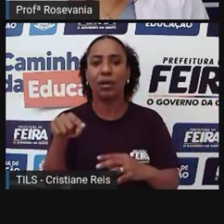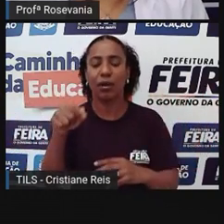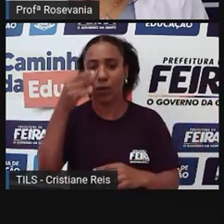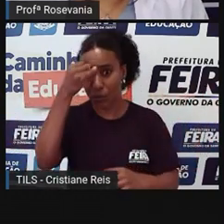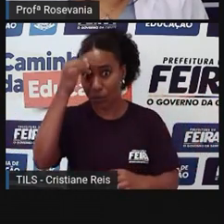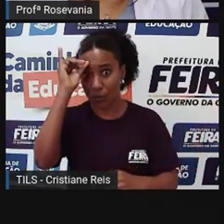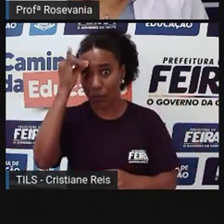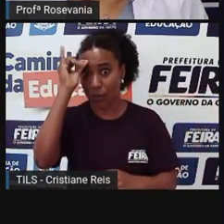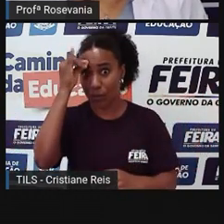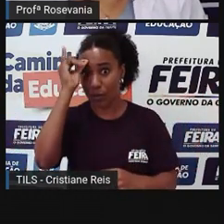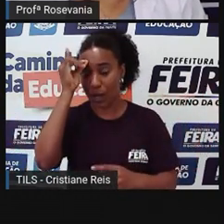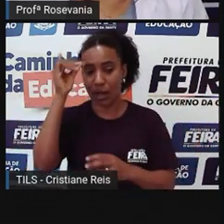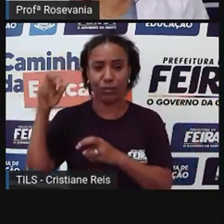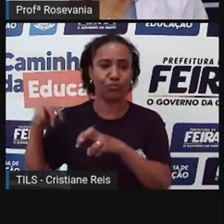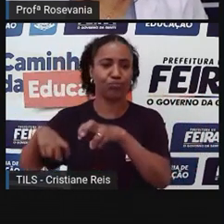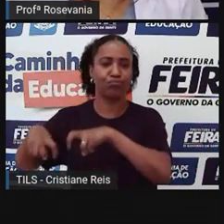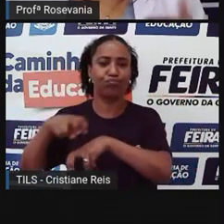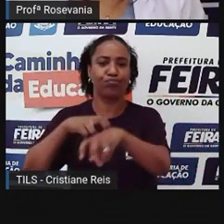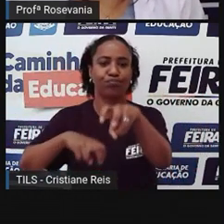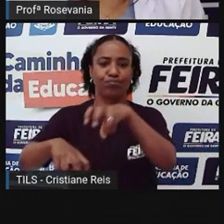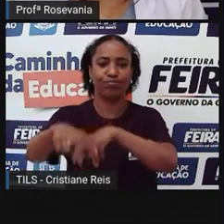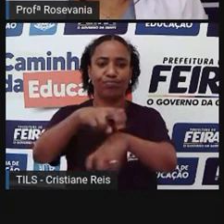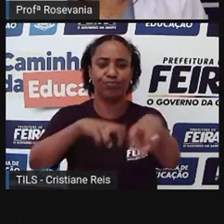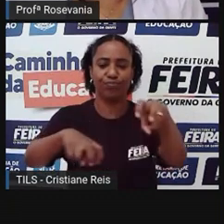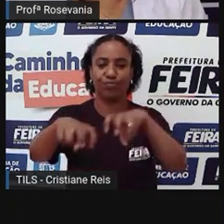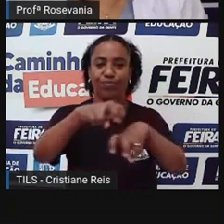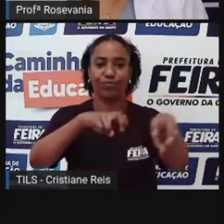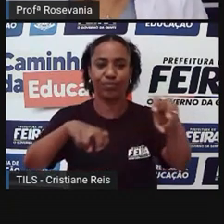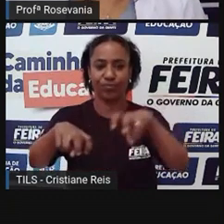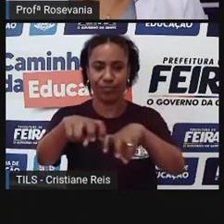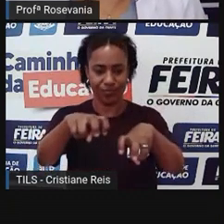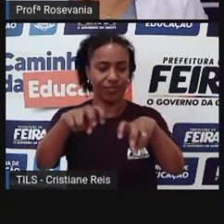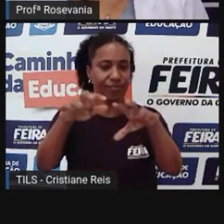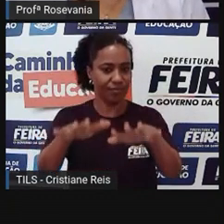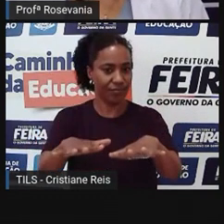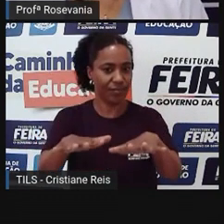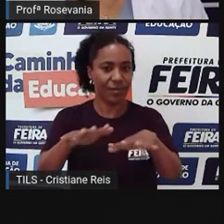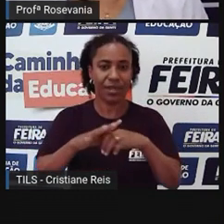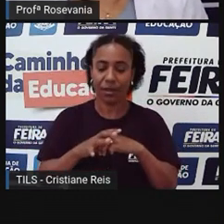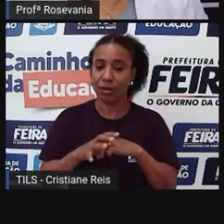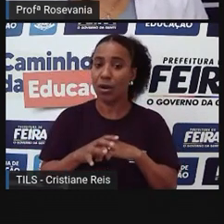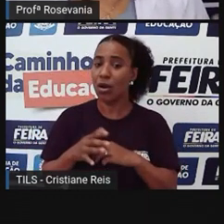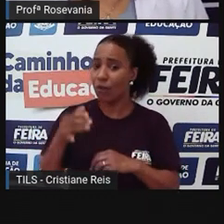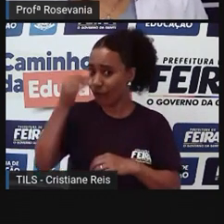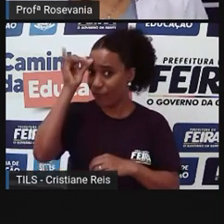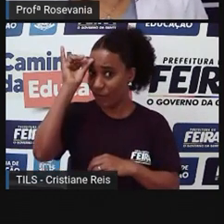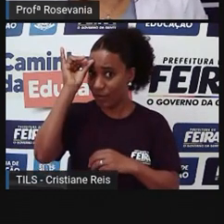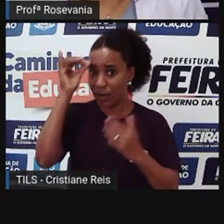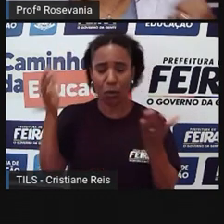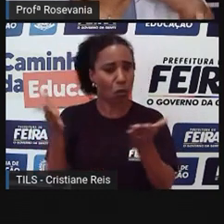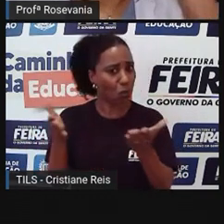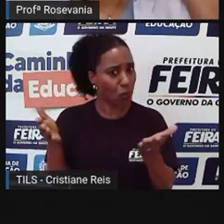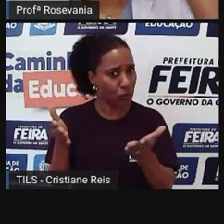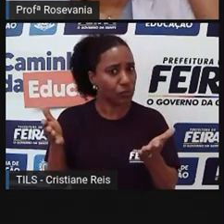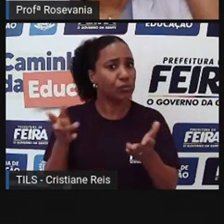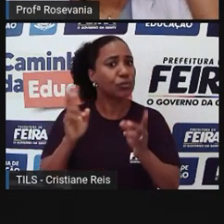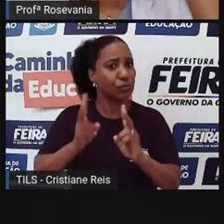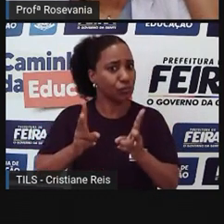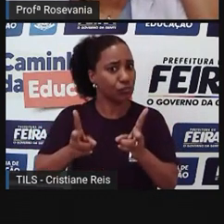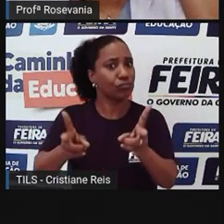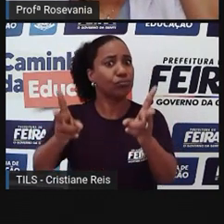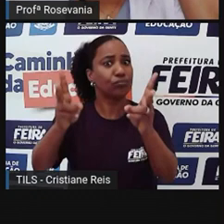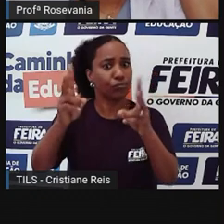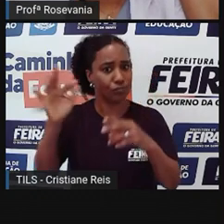percebe a importância dessa atividade econômica até hoje, né, para a nossa cidade. A gente, a gente está